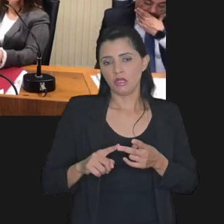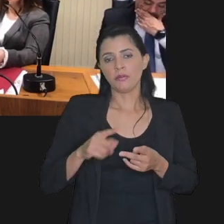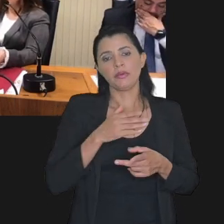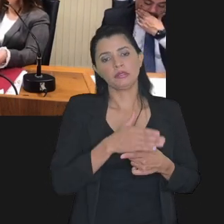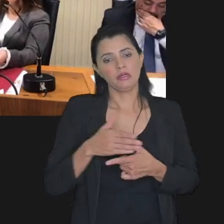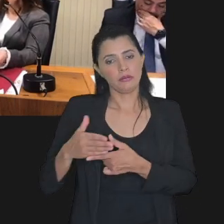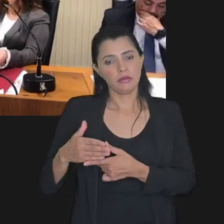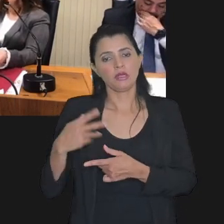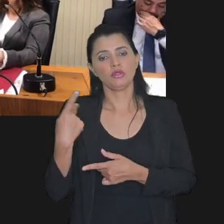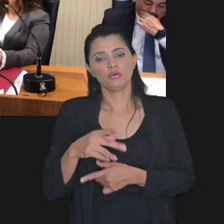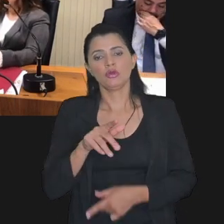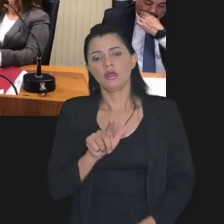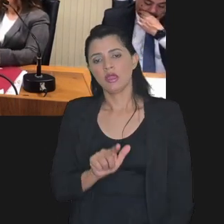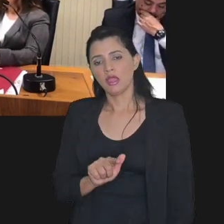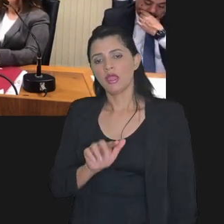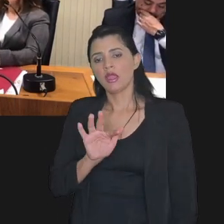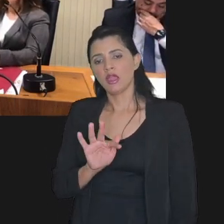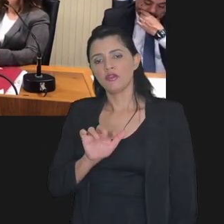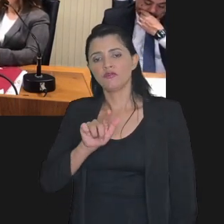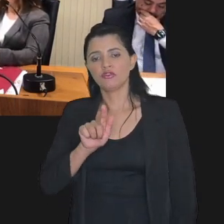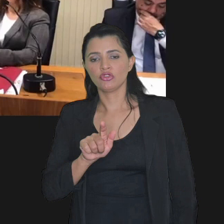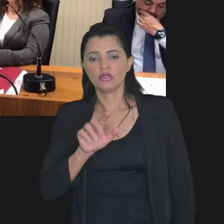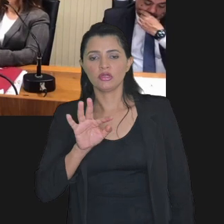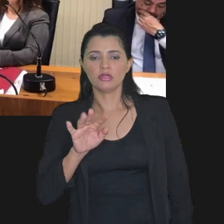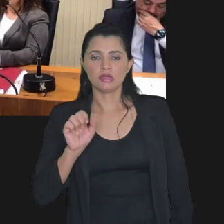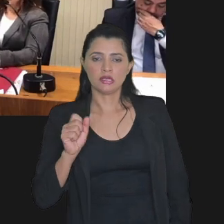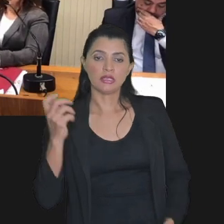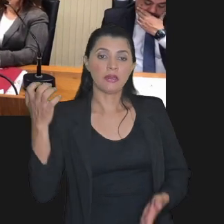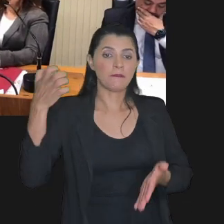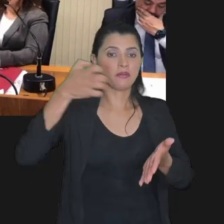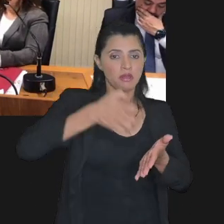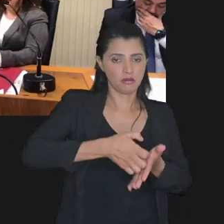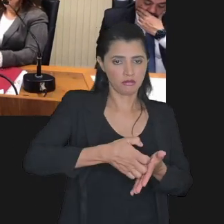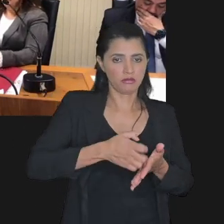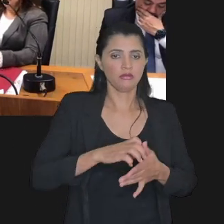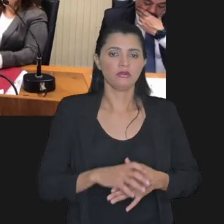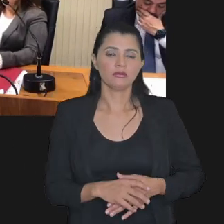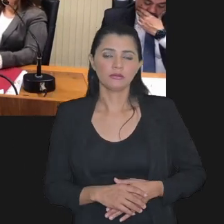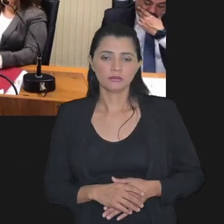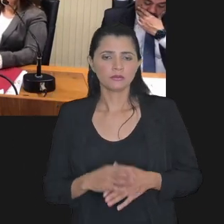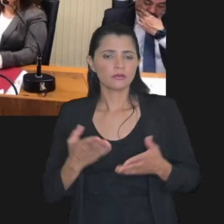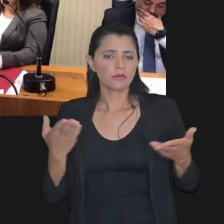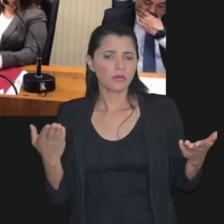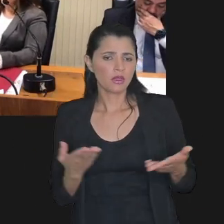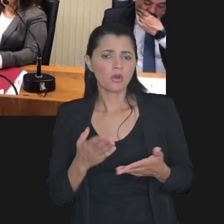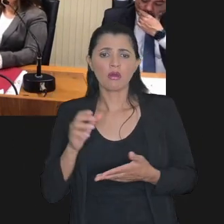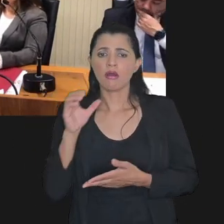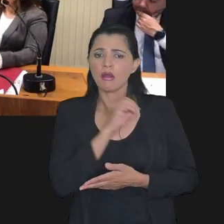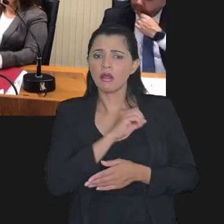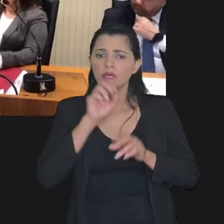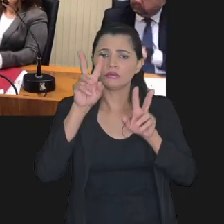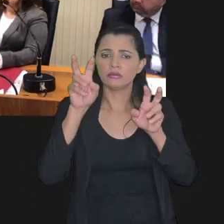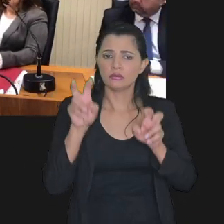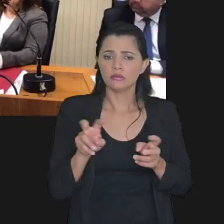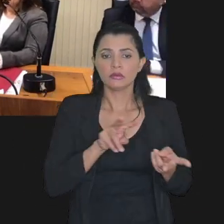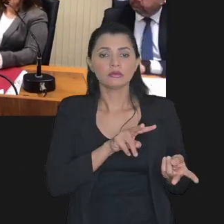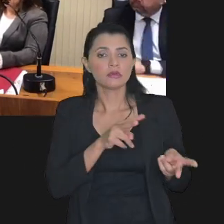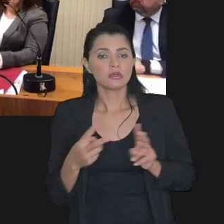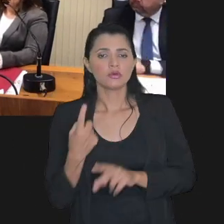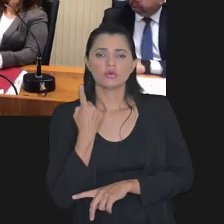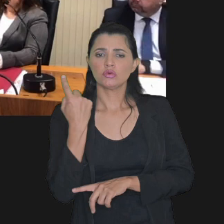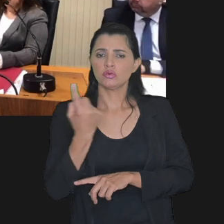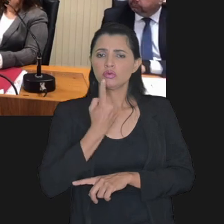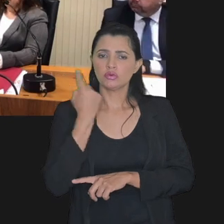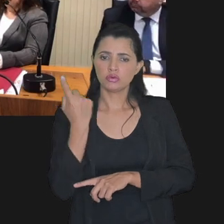no parcelamento ordinário da FGTS terá que ser com pagamento à vista e agora eu queria abordar rapidamente a transação